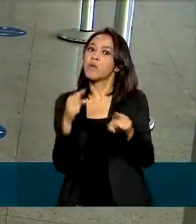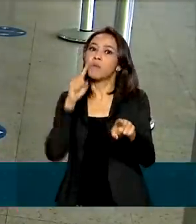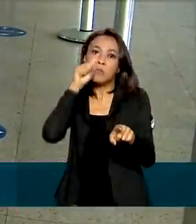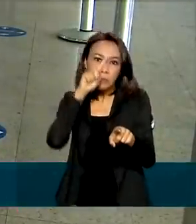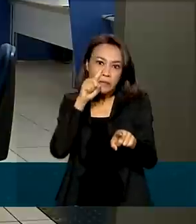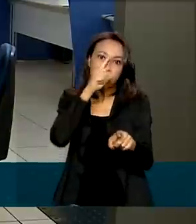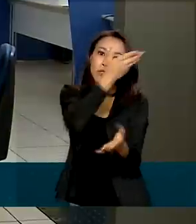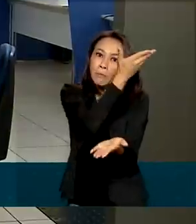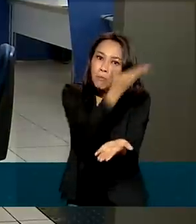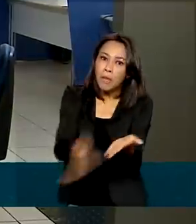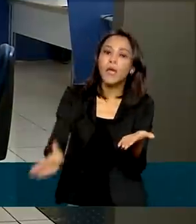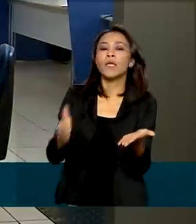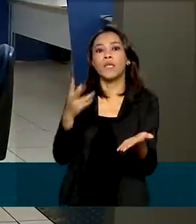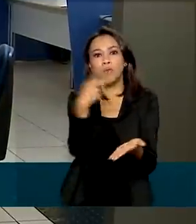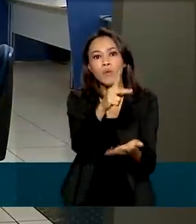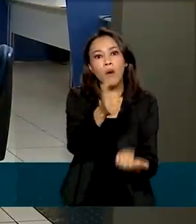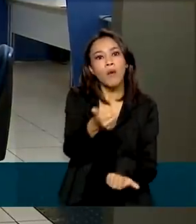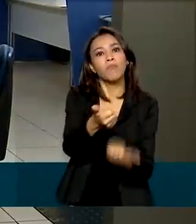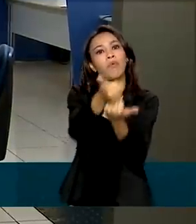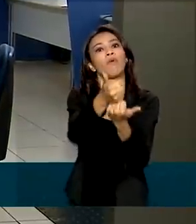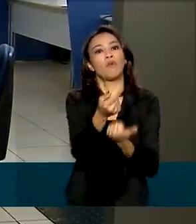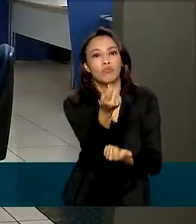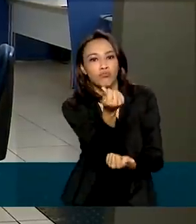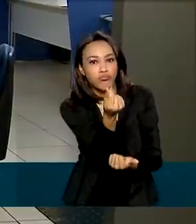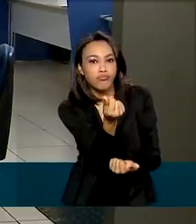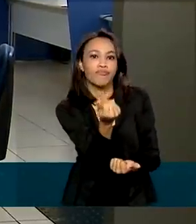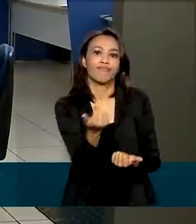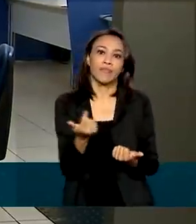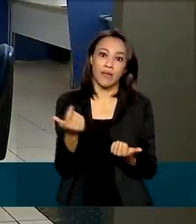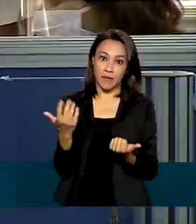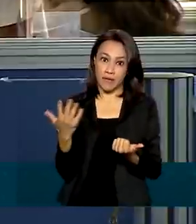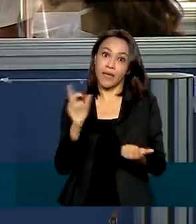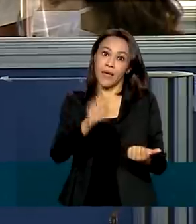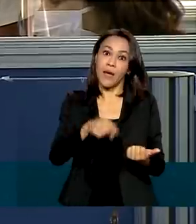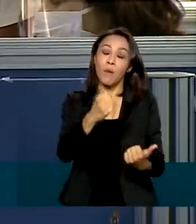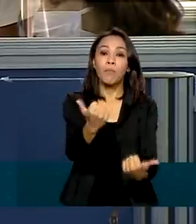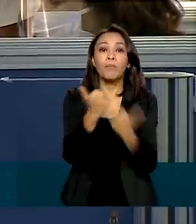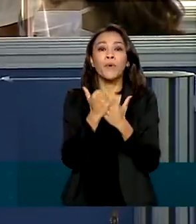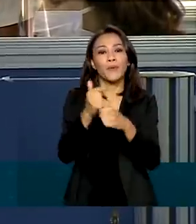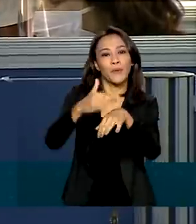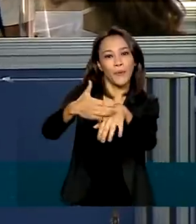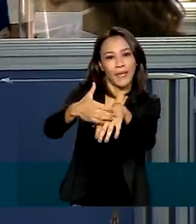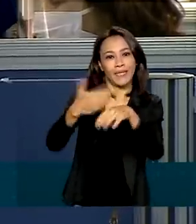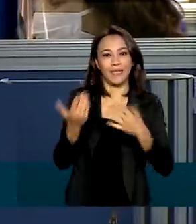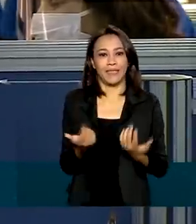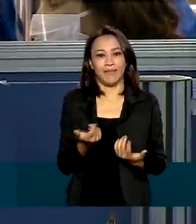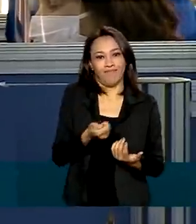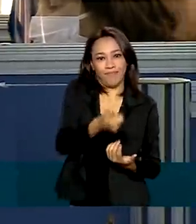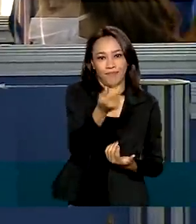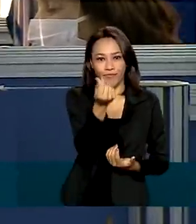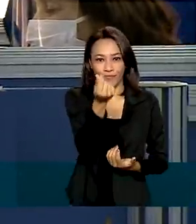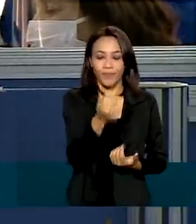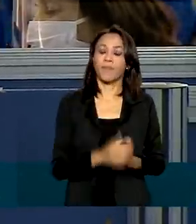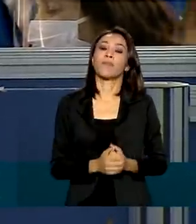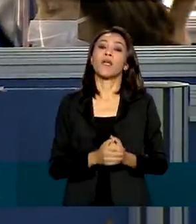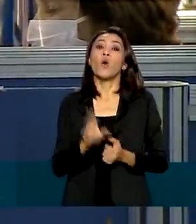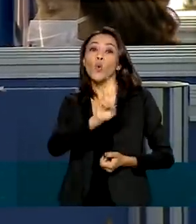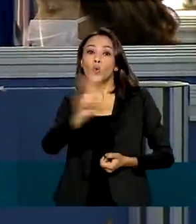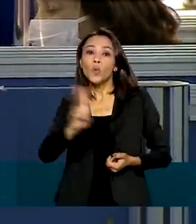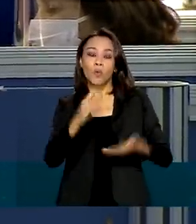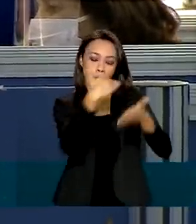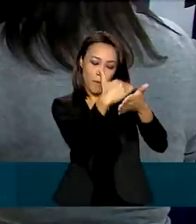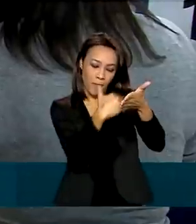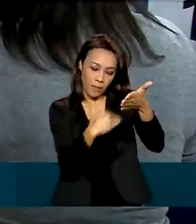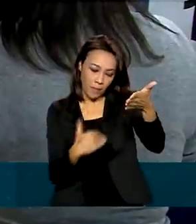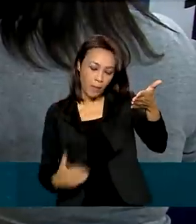risco de perder esse auxílio de incapacidade temporária, também conhecido como auxílio doença. E olha, a relação completa dos convocados